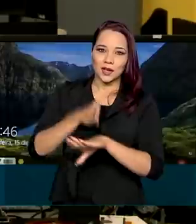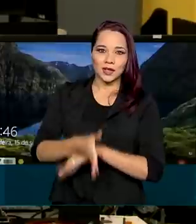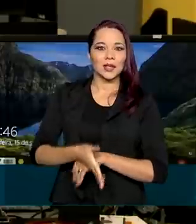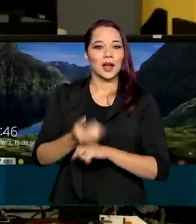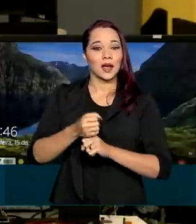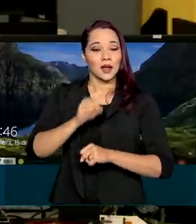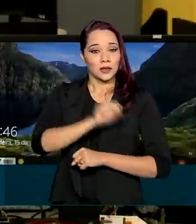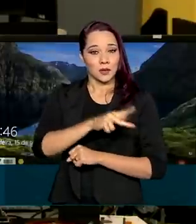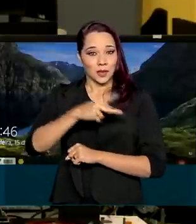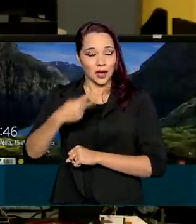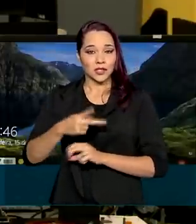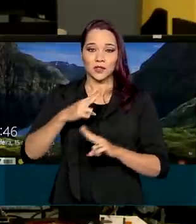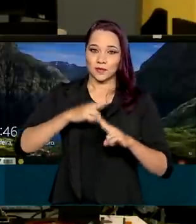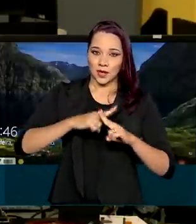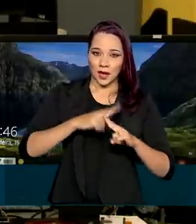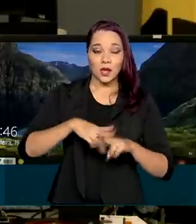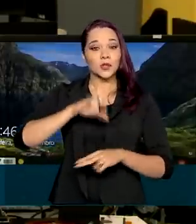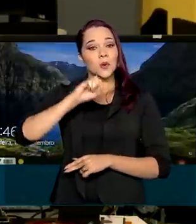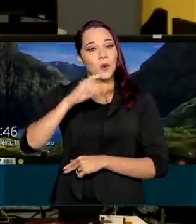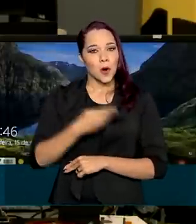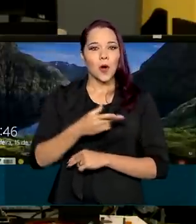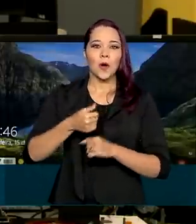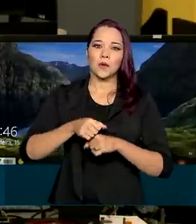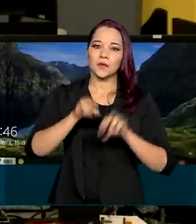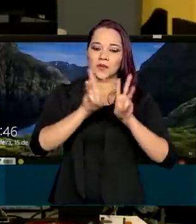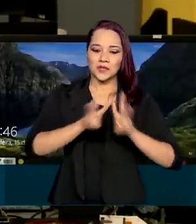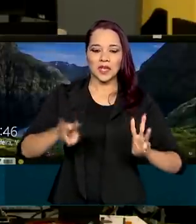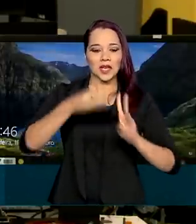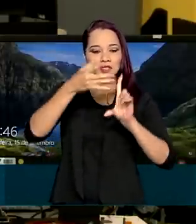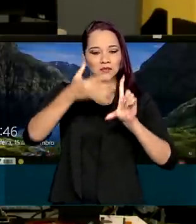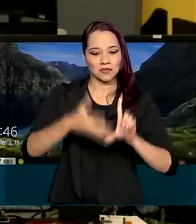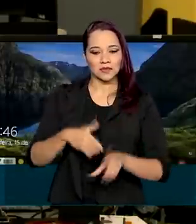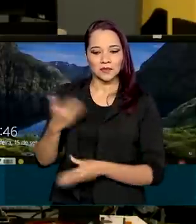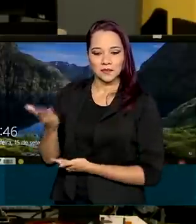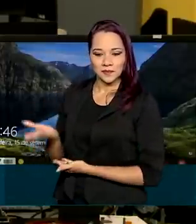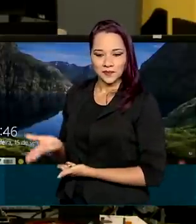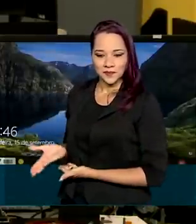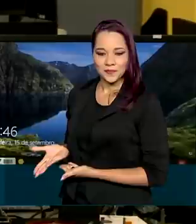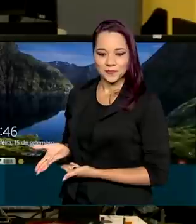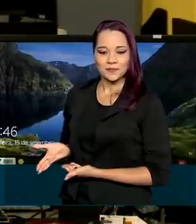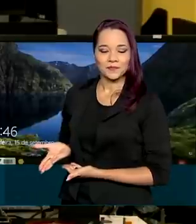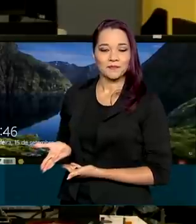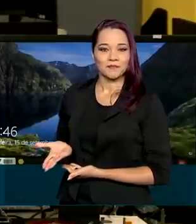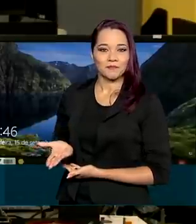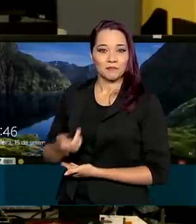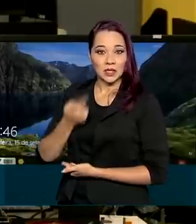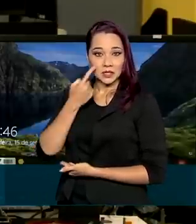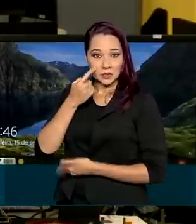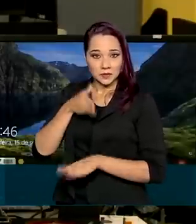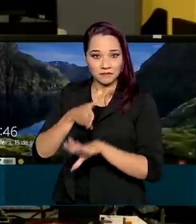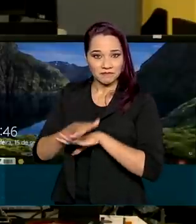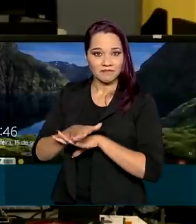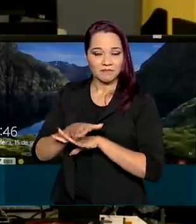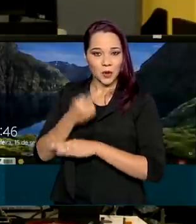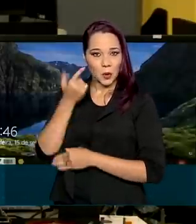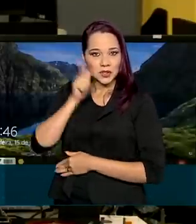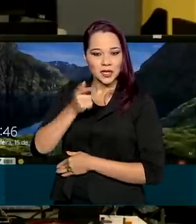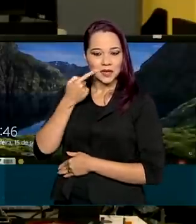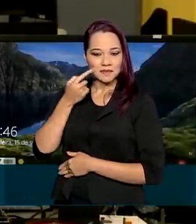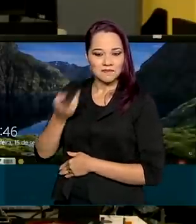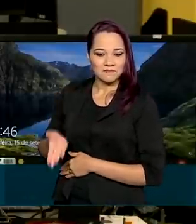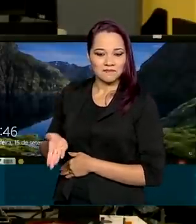no aplicativo da Caixa ou no site da Caixa, no endereço caixa.gov.br